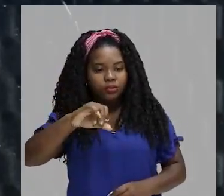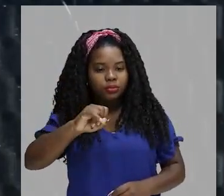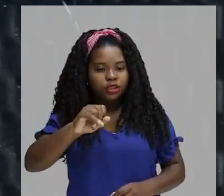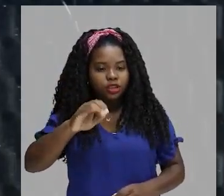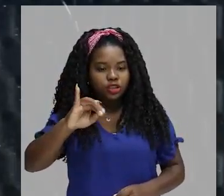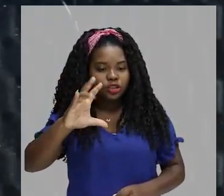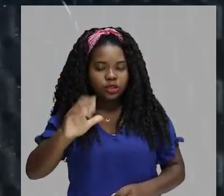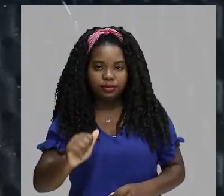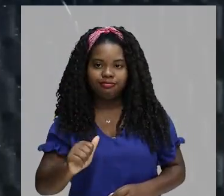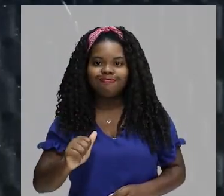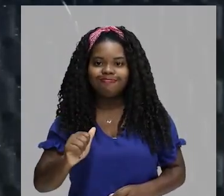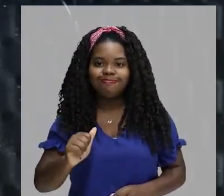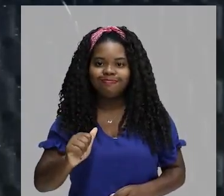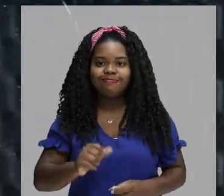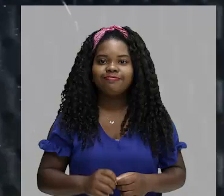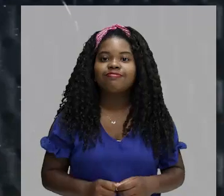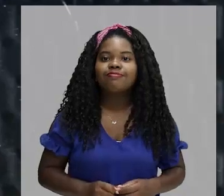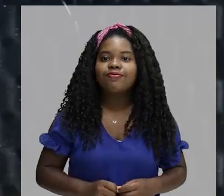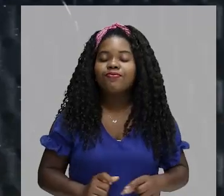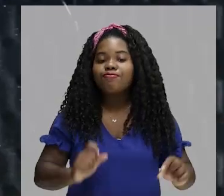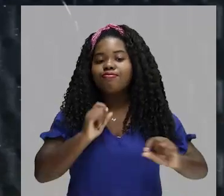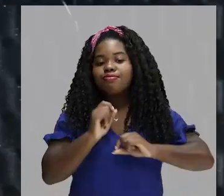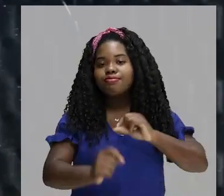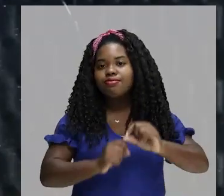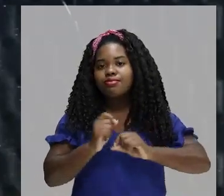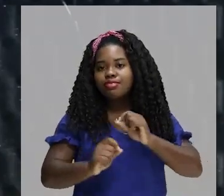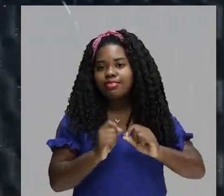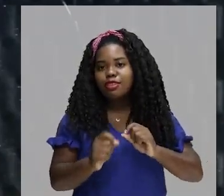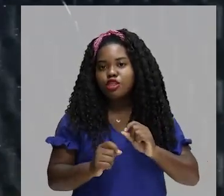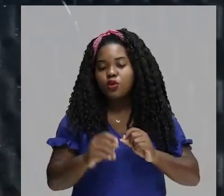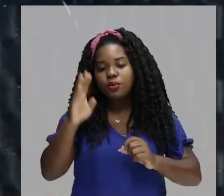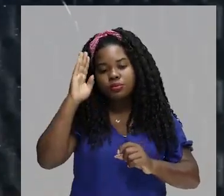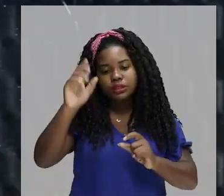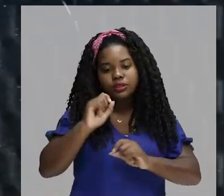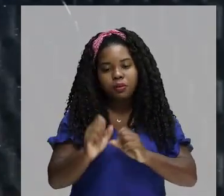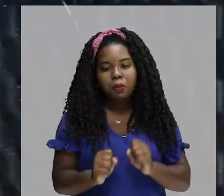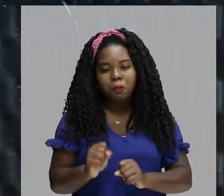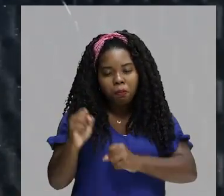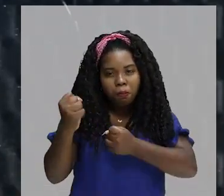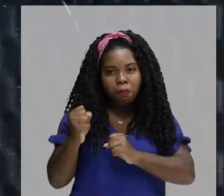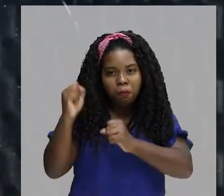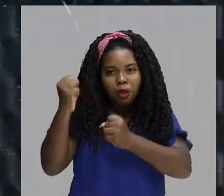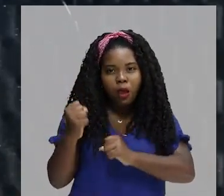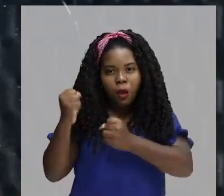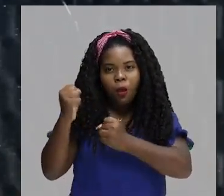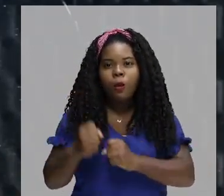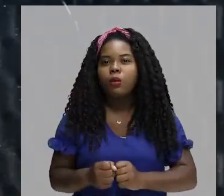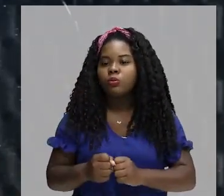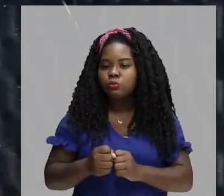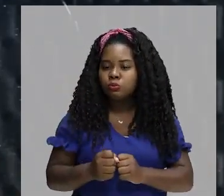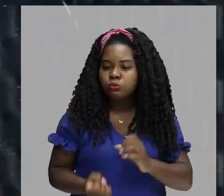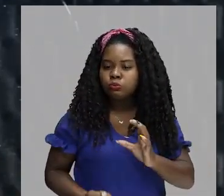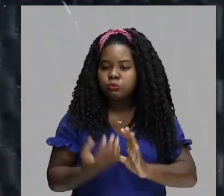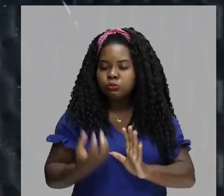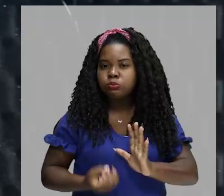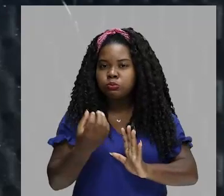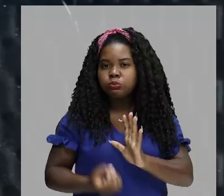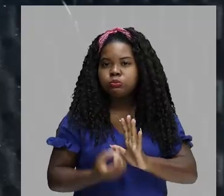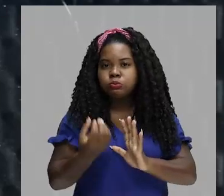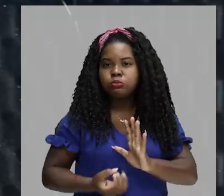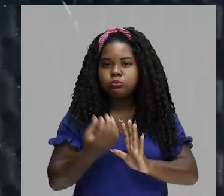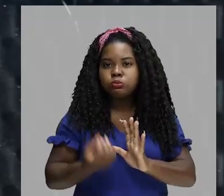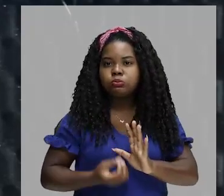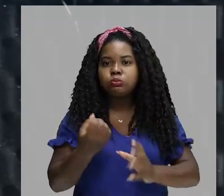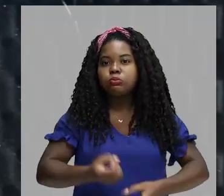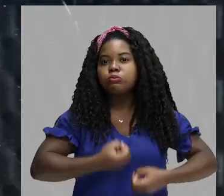relação ao milho. O milho era a principal força da produção agrícola da sociedade